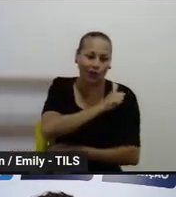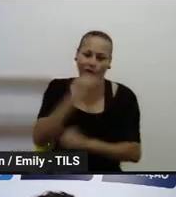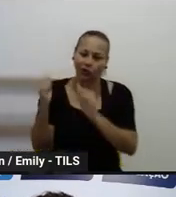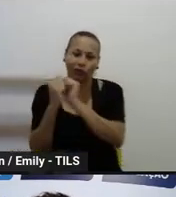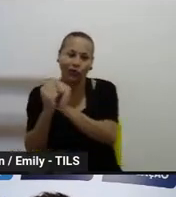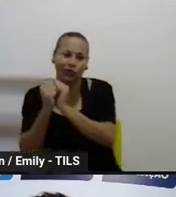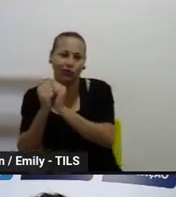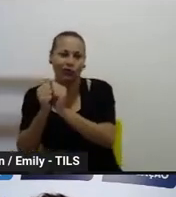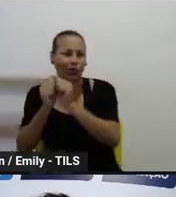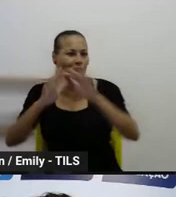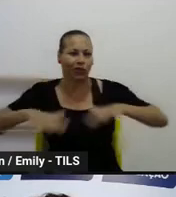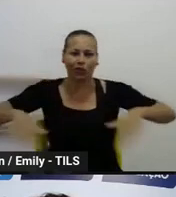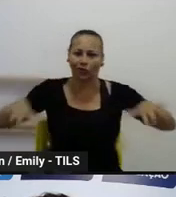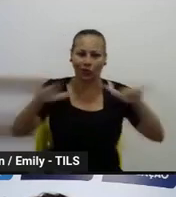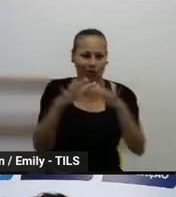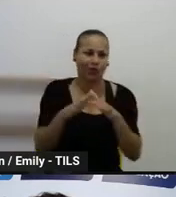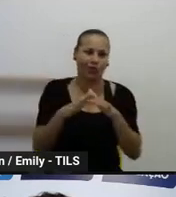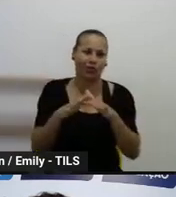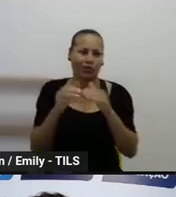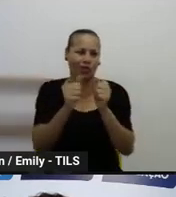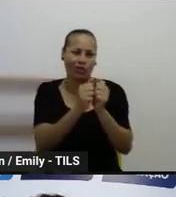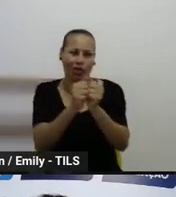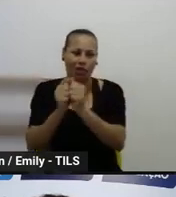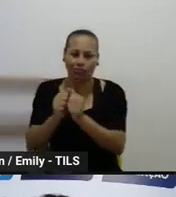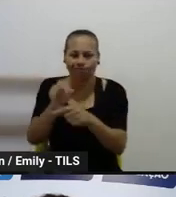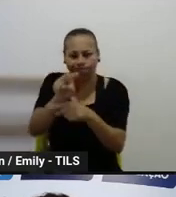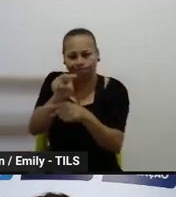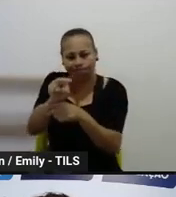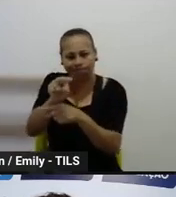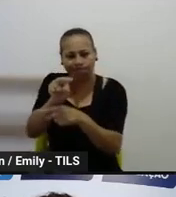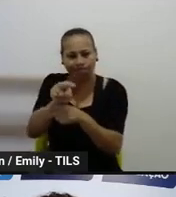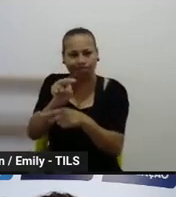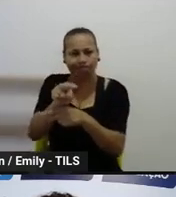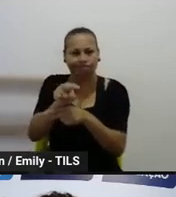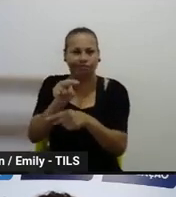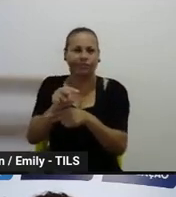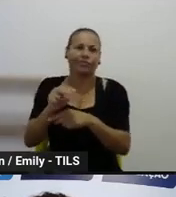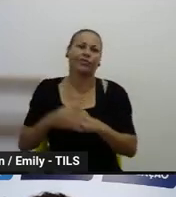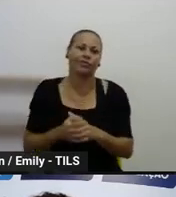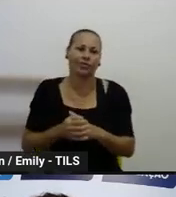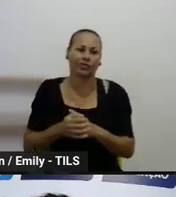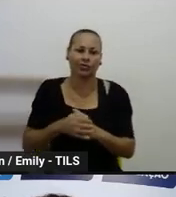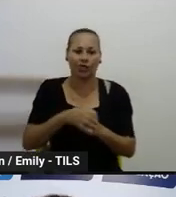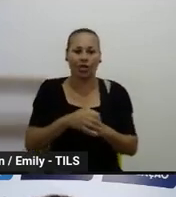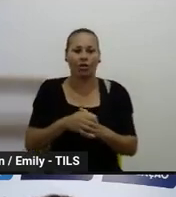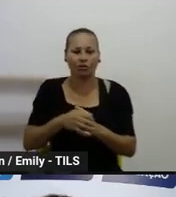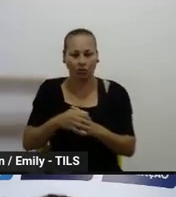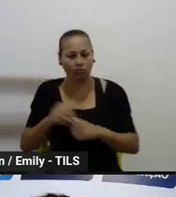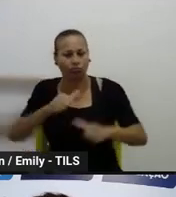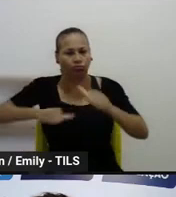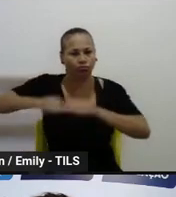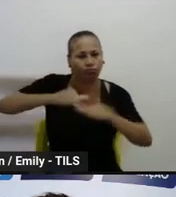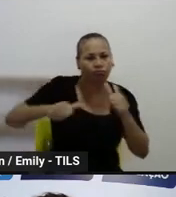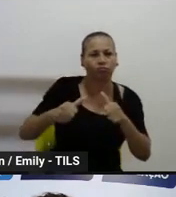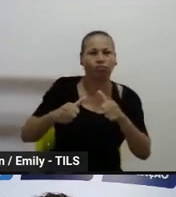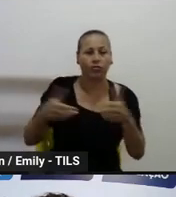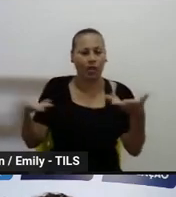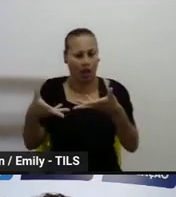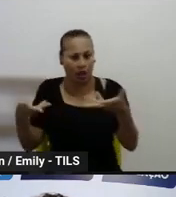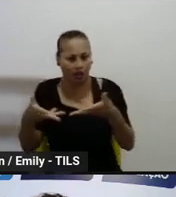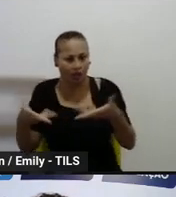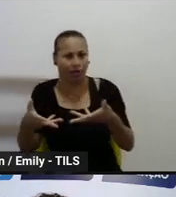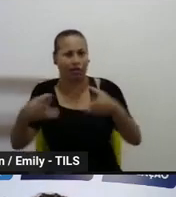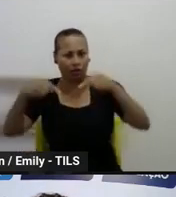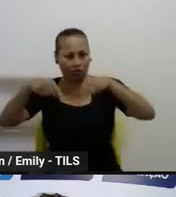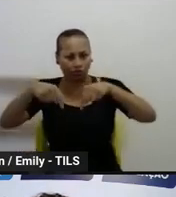Então, todos esses indicadores serão acompanhados pelos nossos articuladores aqui da Secretaria,